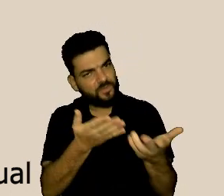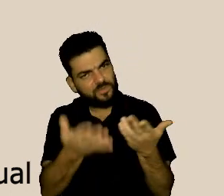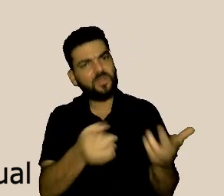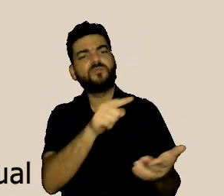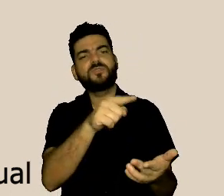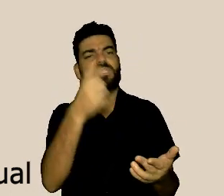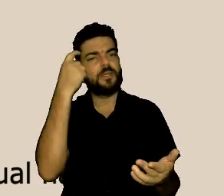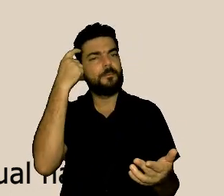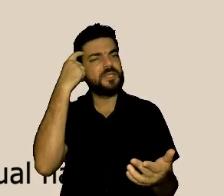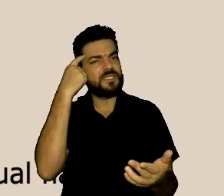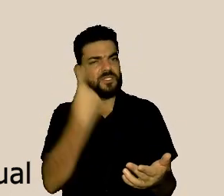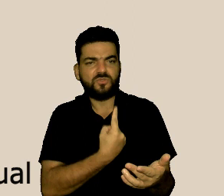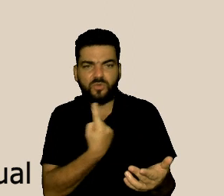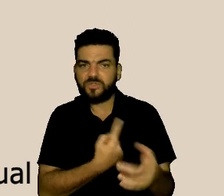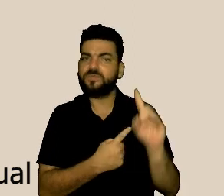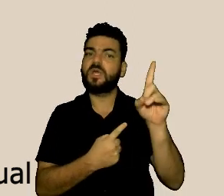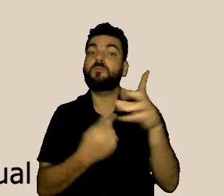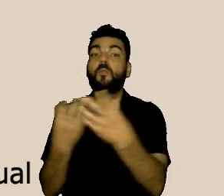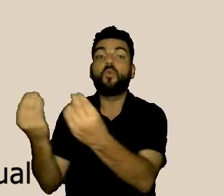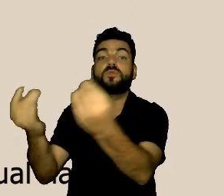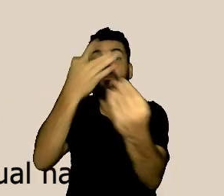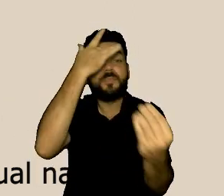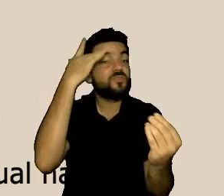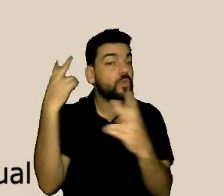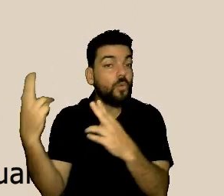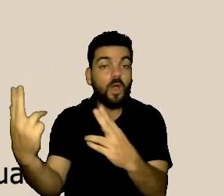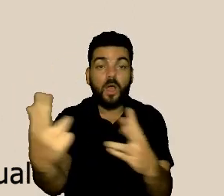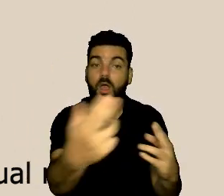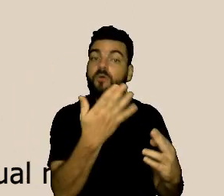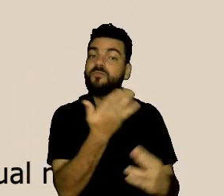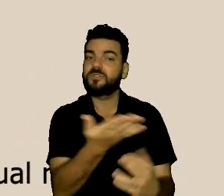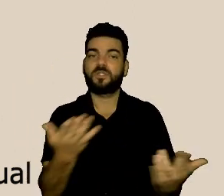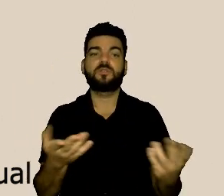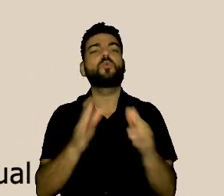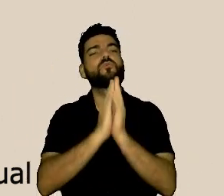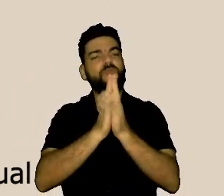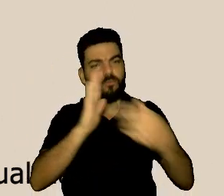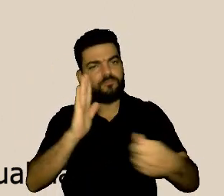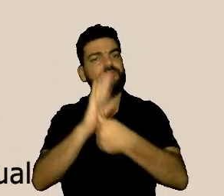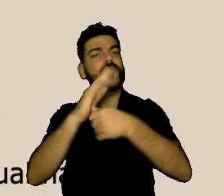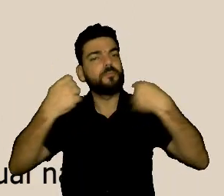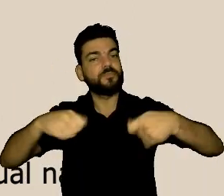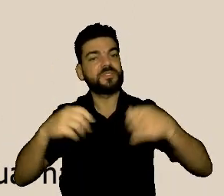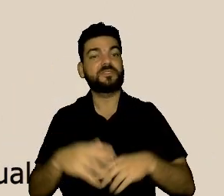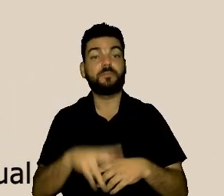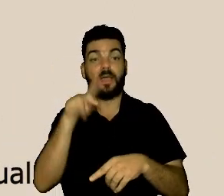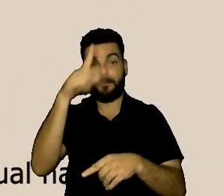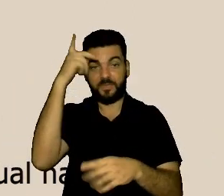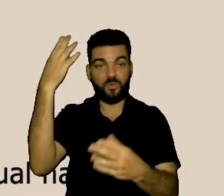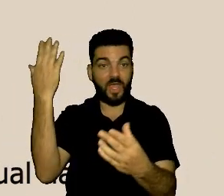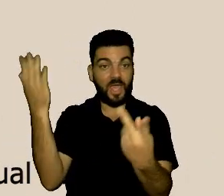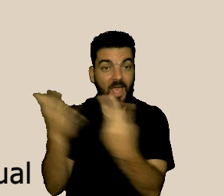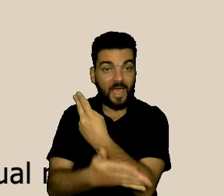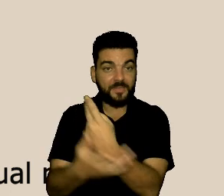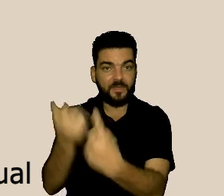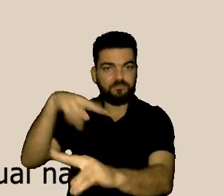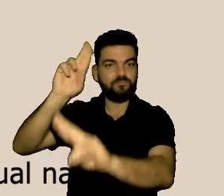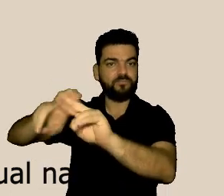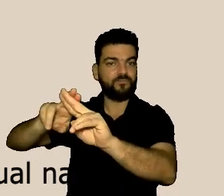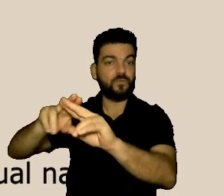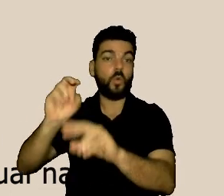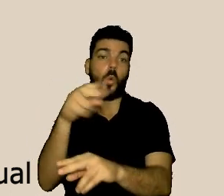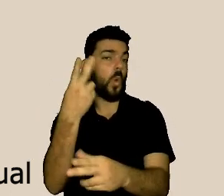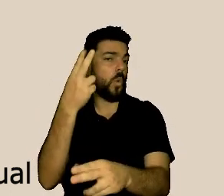assédio sexual e assédio moral, são duas leis específicas que rapidamente vou passar à frente, elas dão